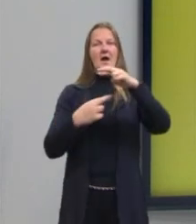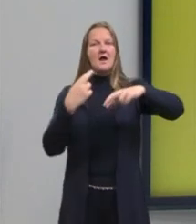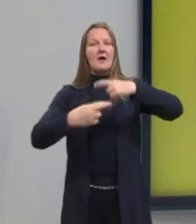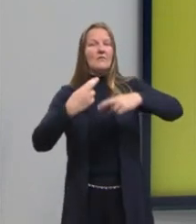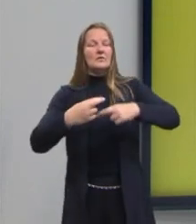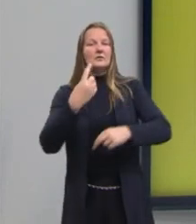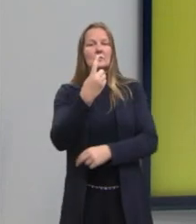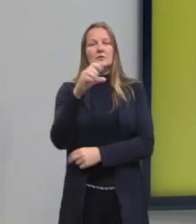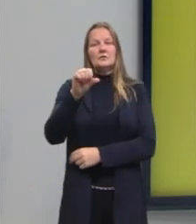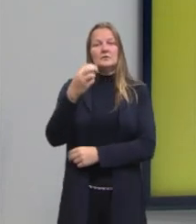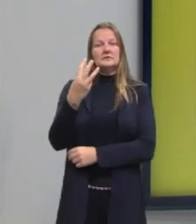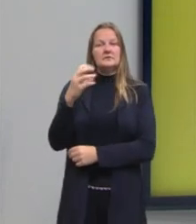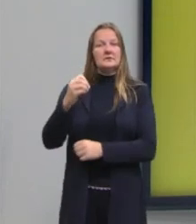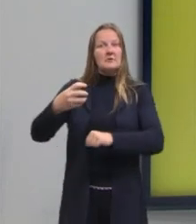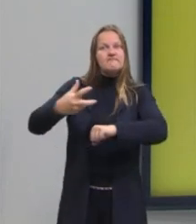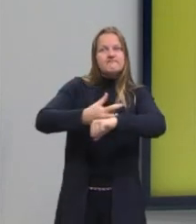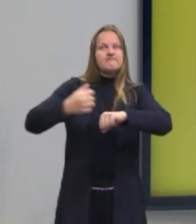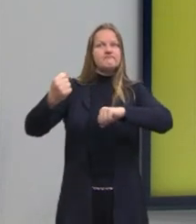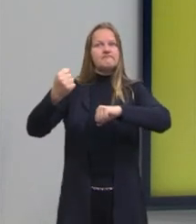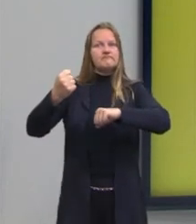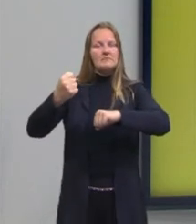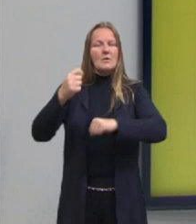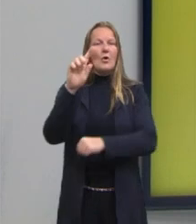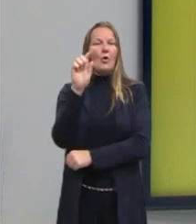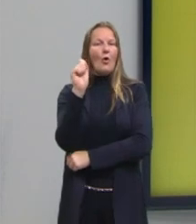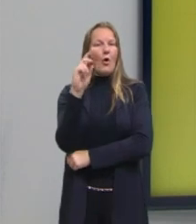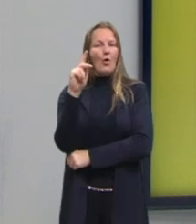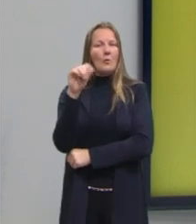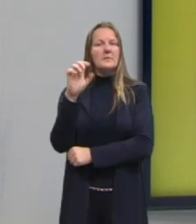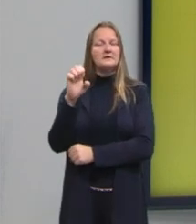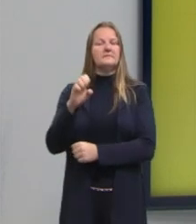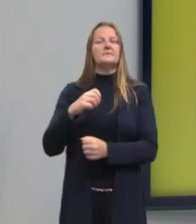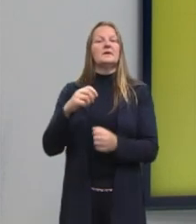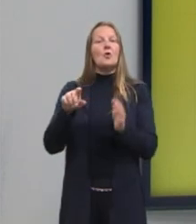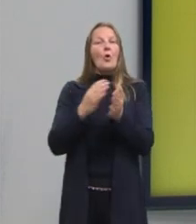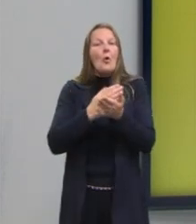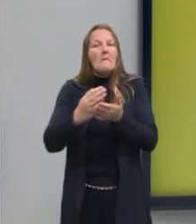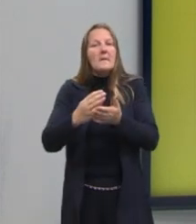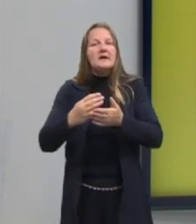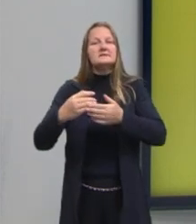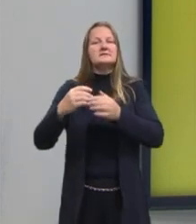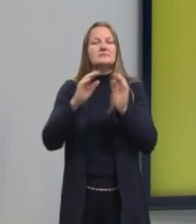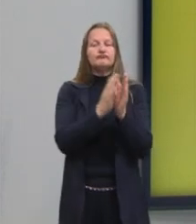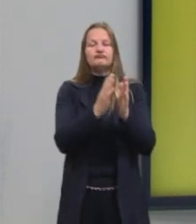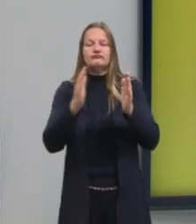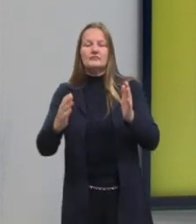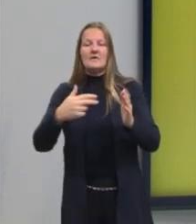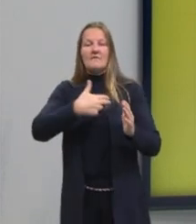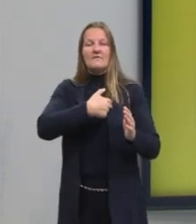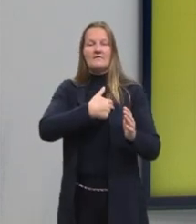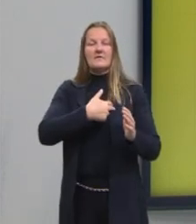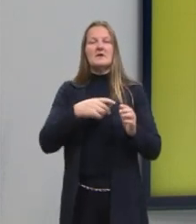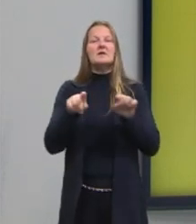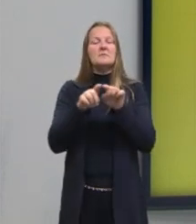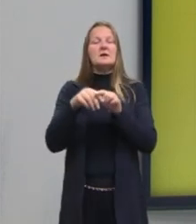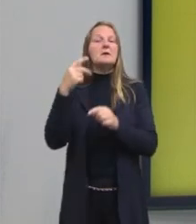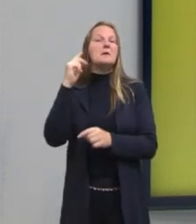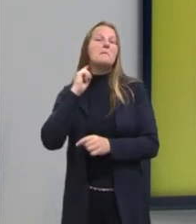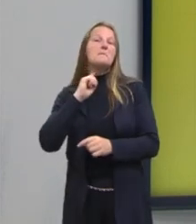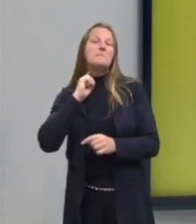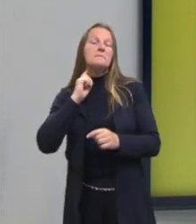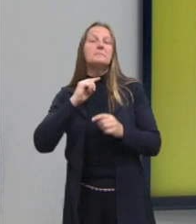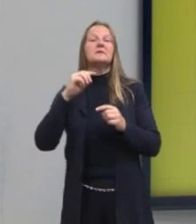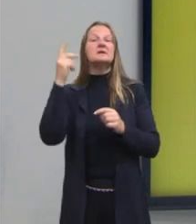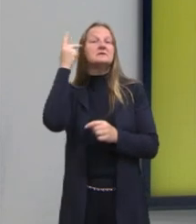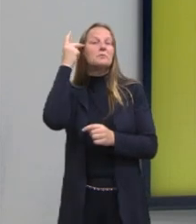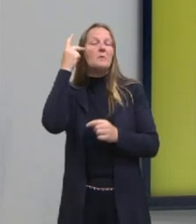de Estado. Então, né? Nesse momento, a gente tem também o início da Era Vargas e o fim das oligarquias de Minas Gerais e São Paulo, né? Que era